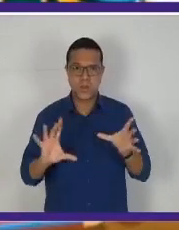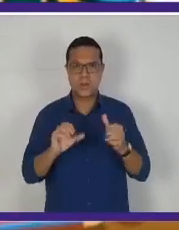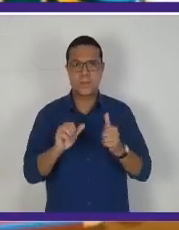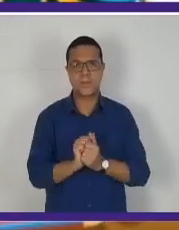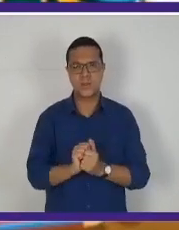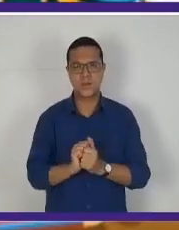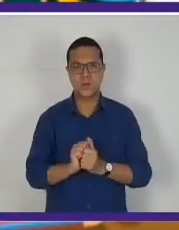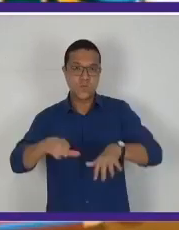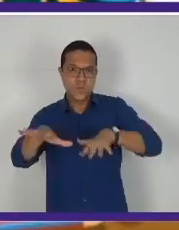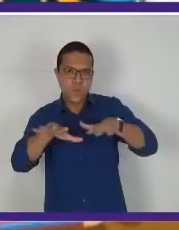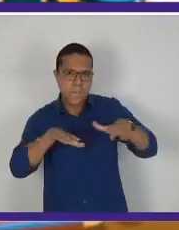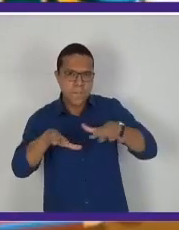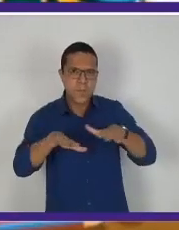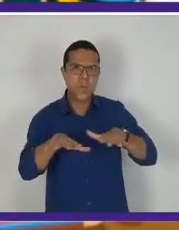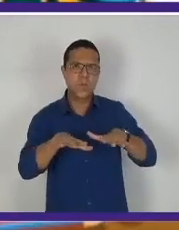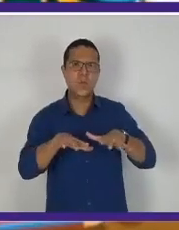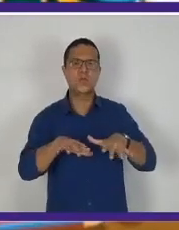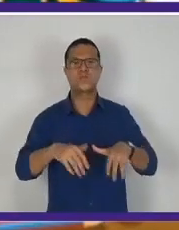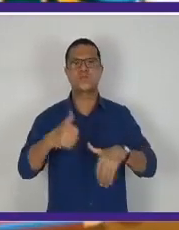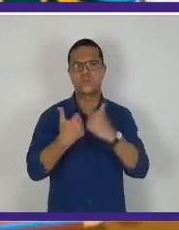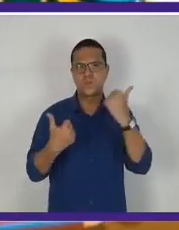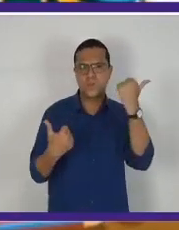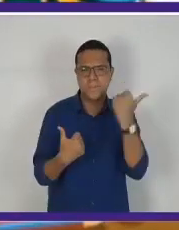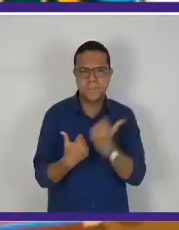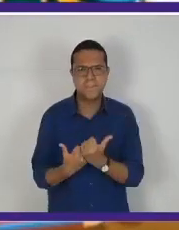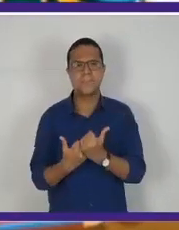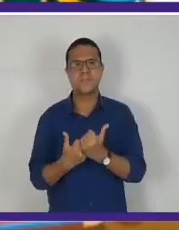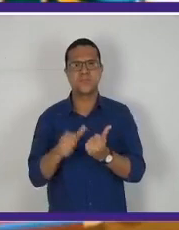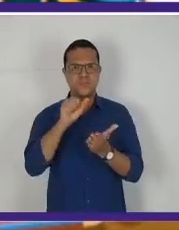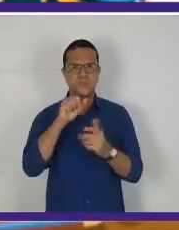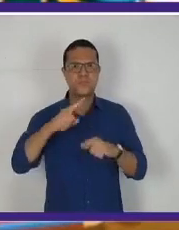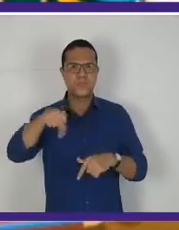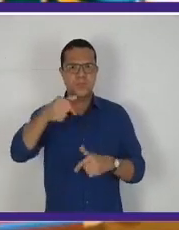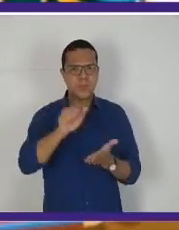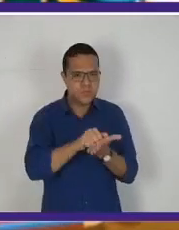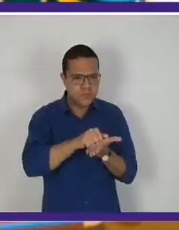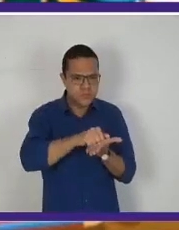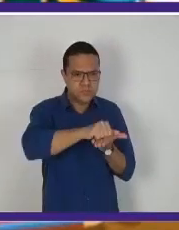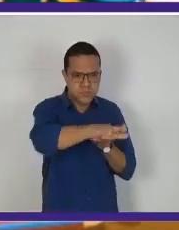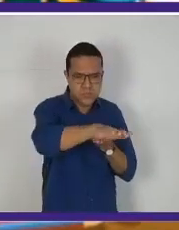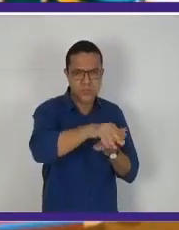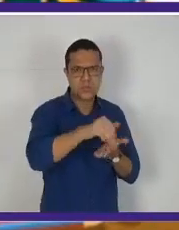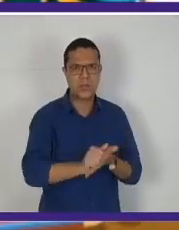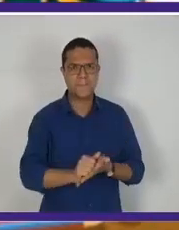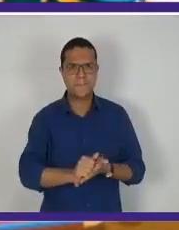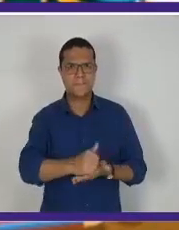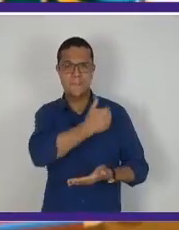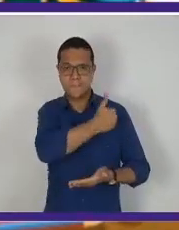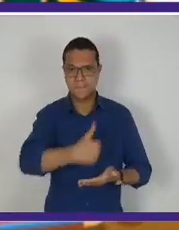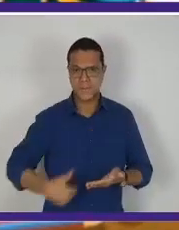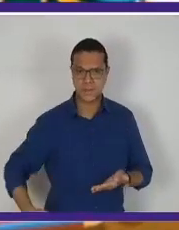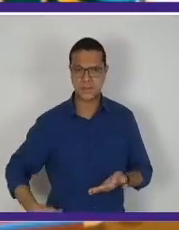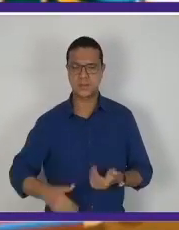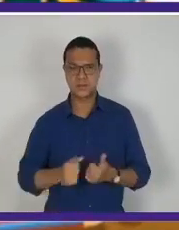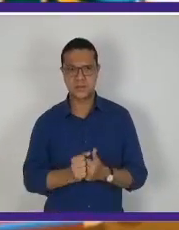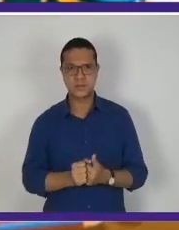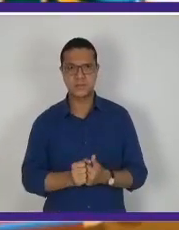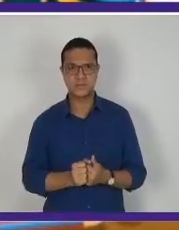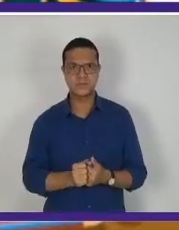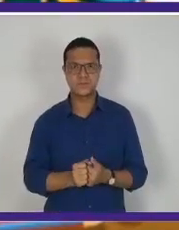e coloca no poder, depois de destituir o atual presidente, o Austin Luiz,